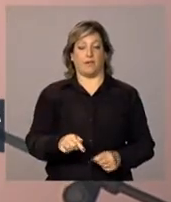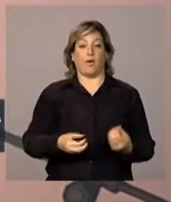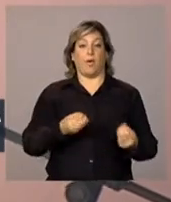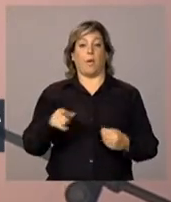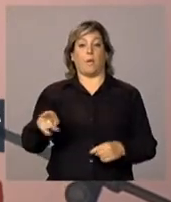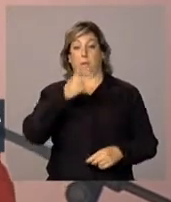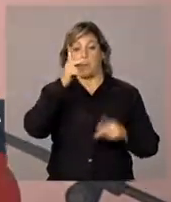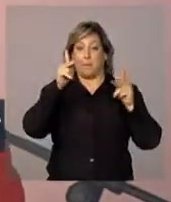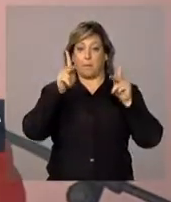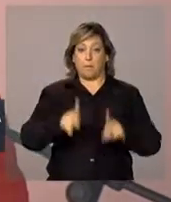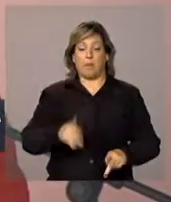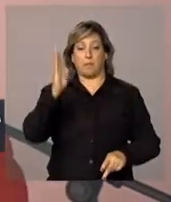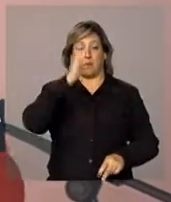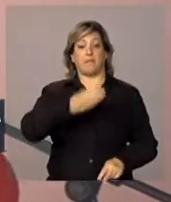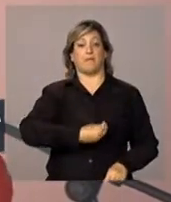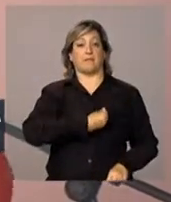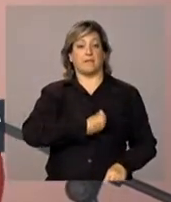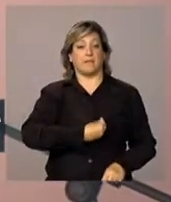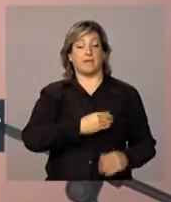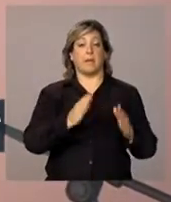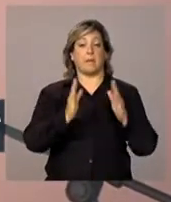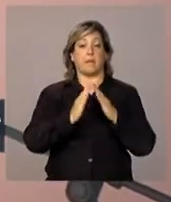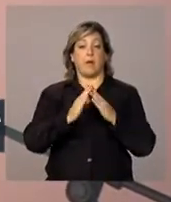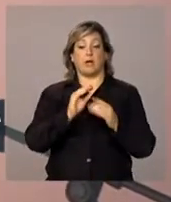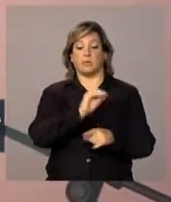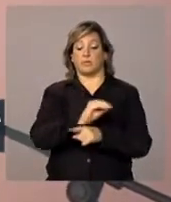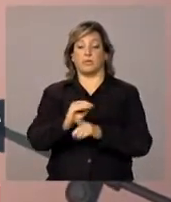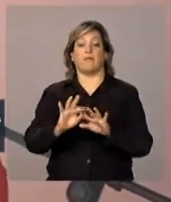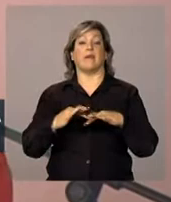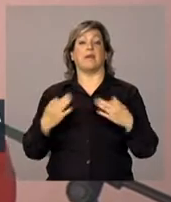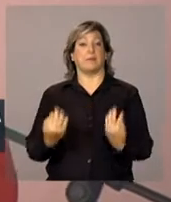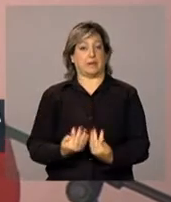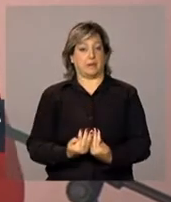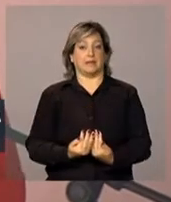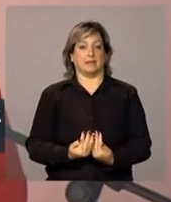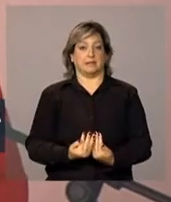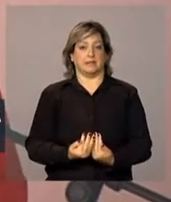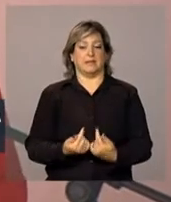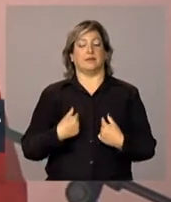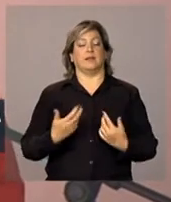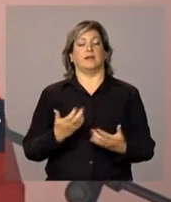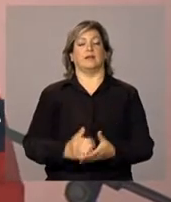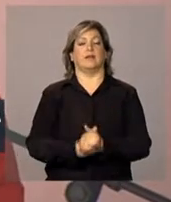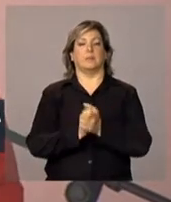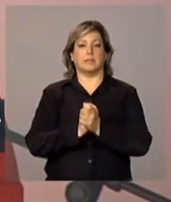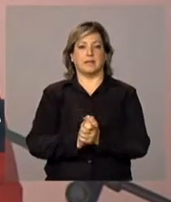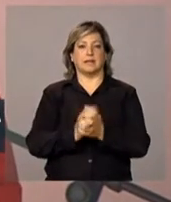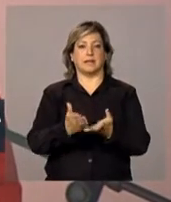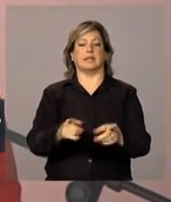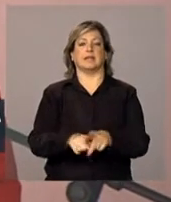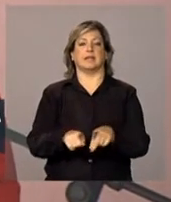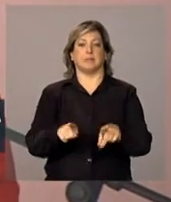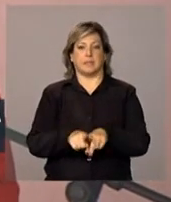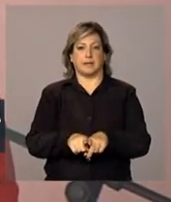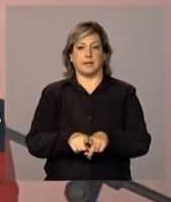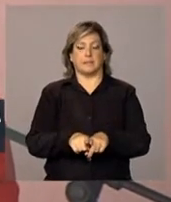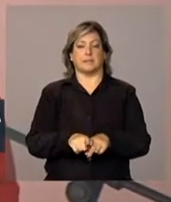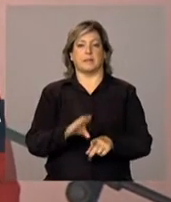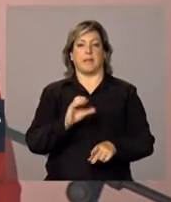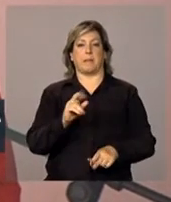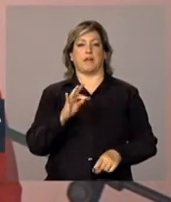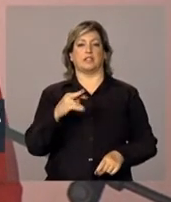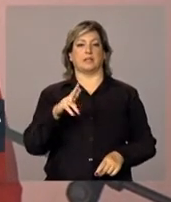povo brasileiro vive, mora e cria sua família. Queria cumprimentar também a